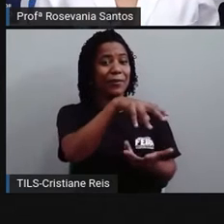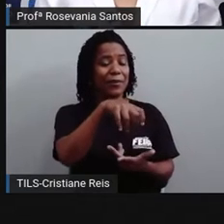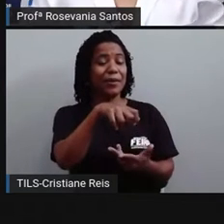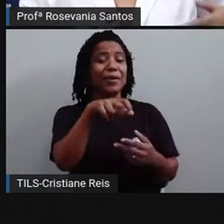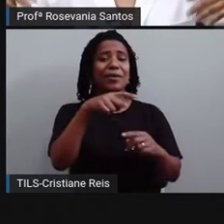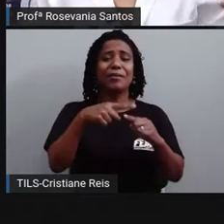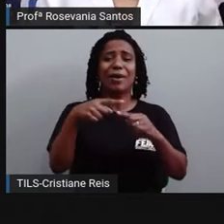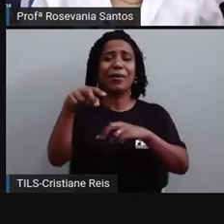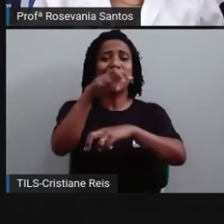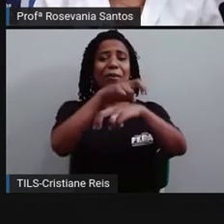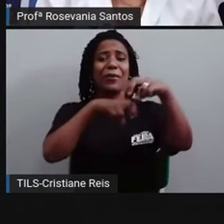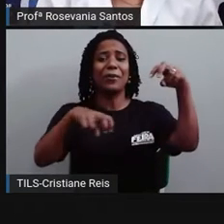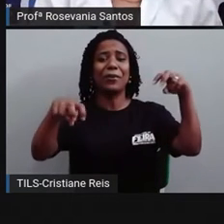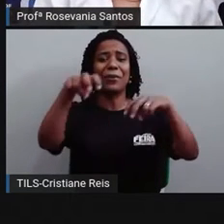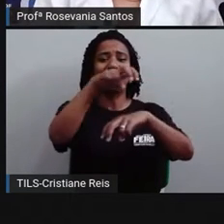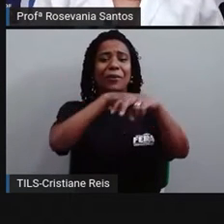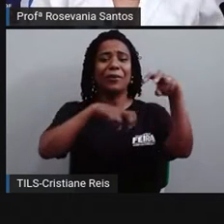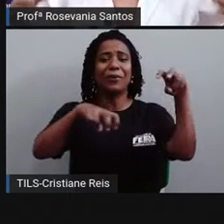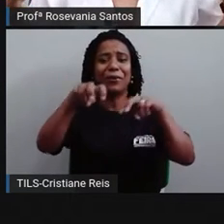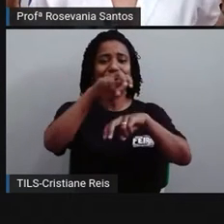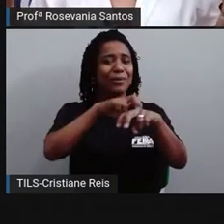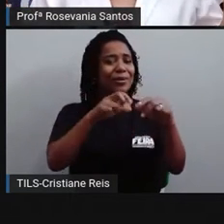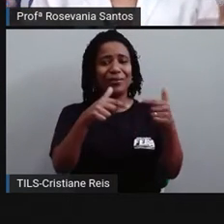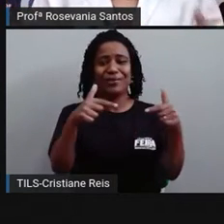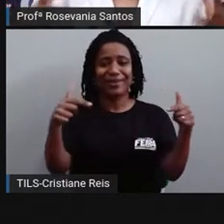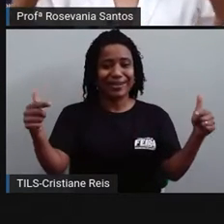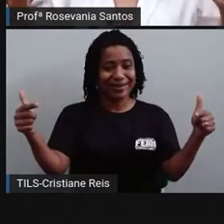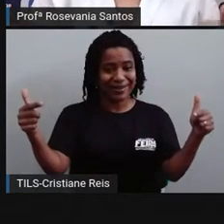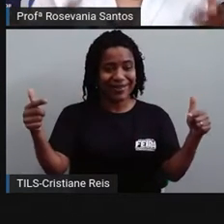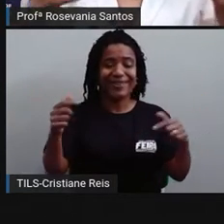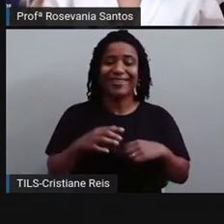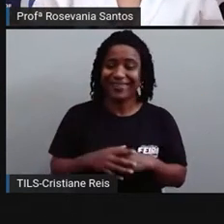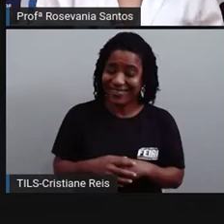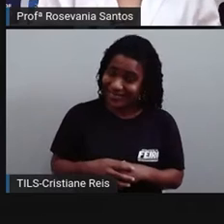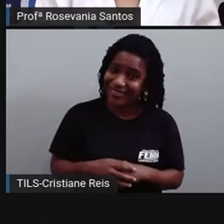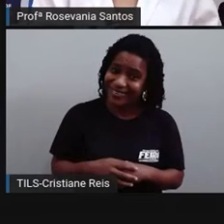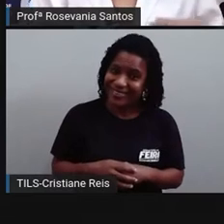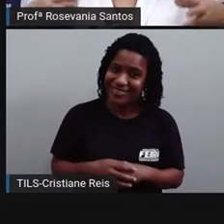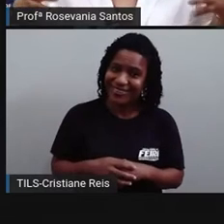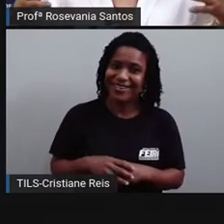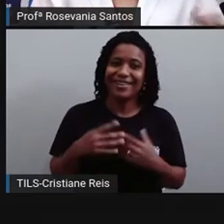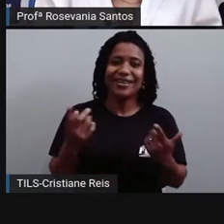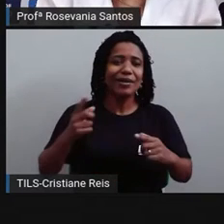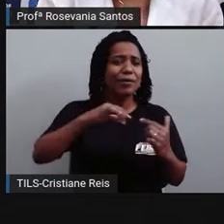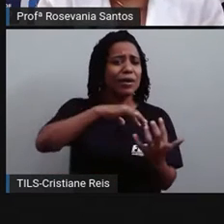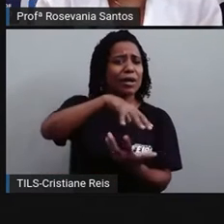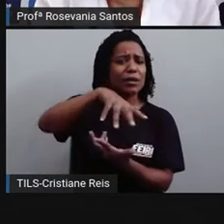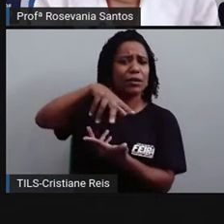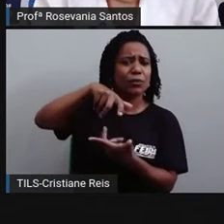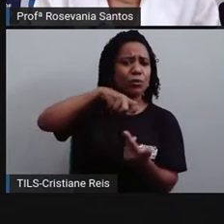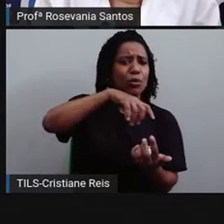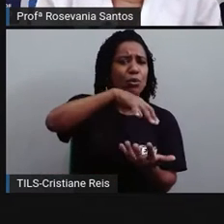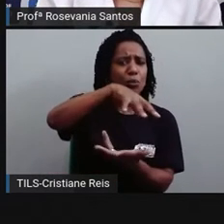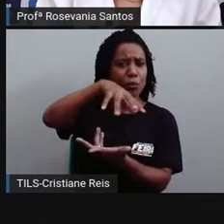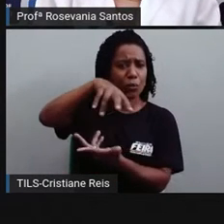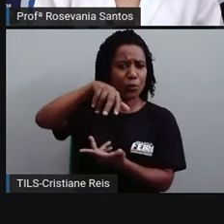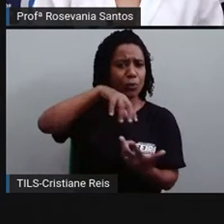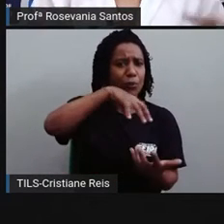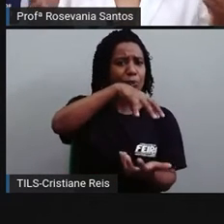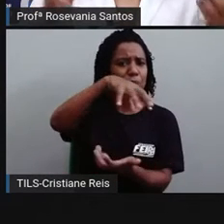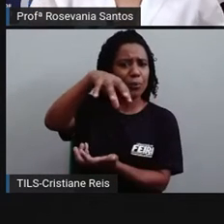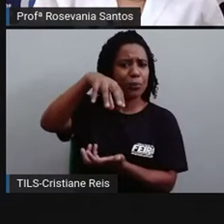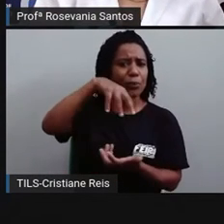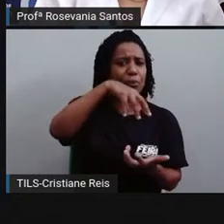Então, por que será, gente, que a Terra gira, gira, gira e a gente não percebe que está girando?